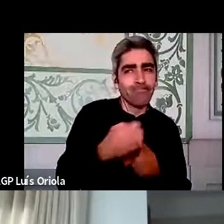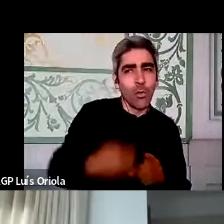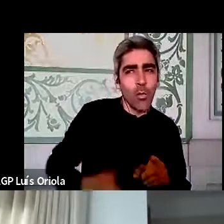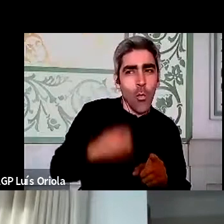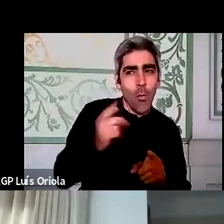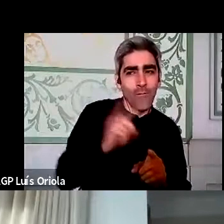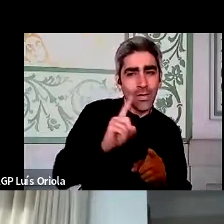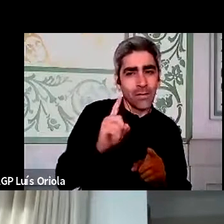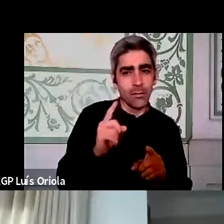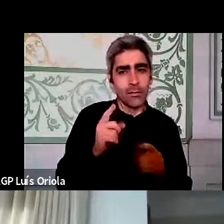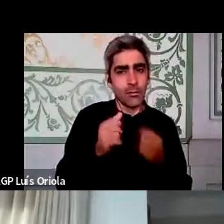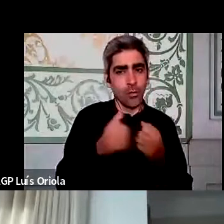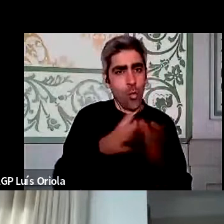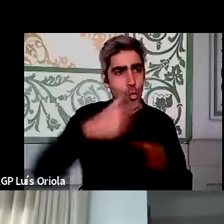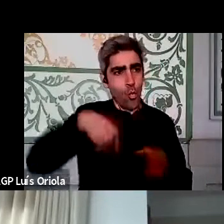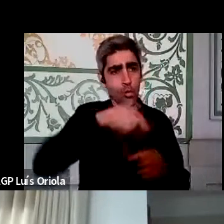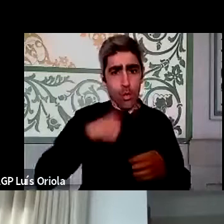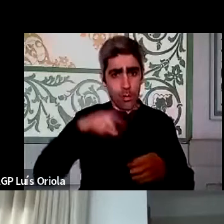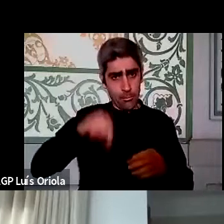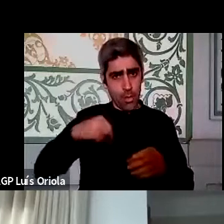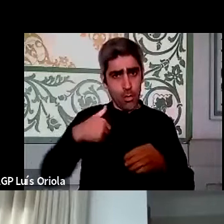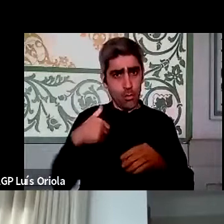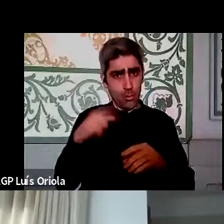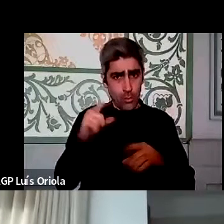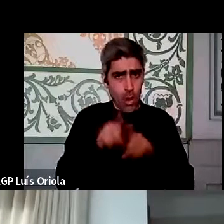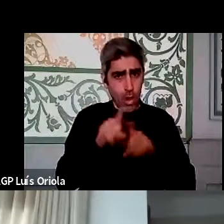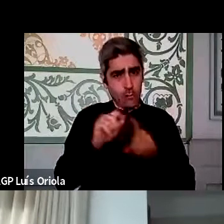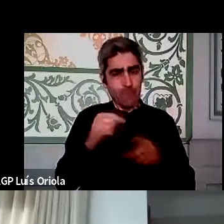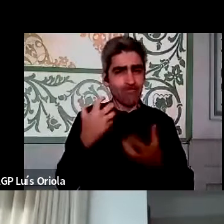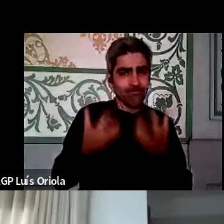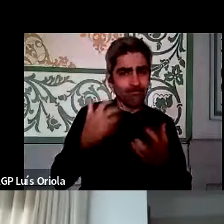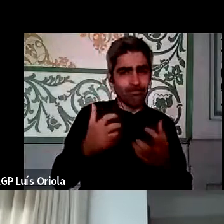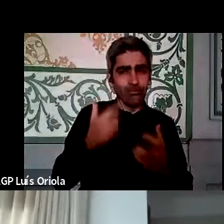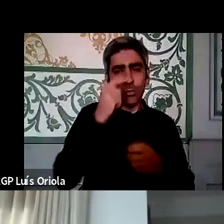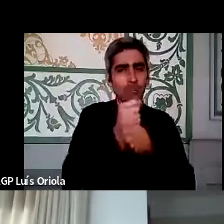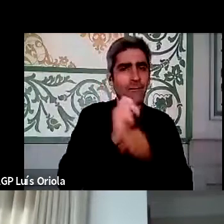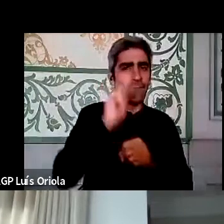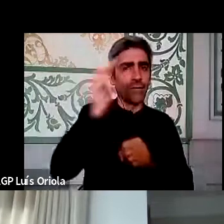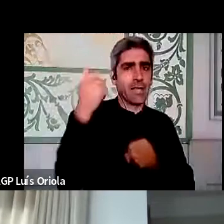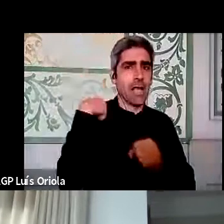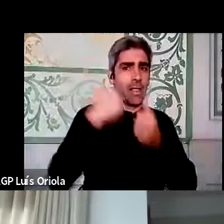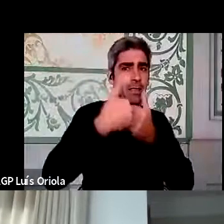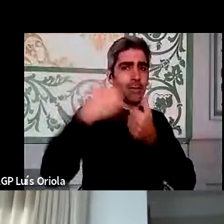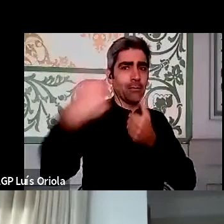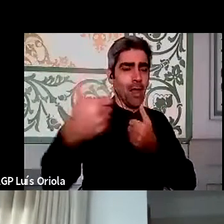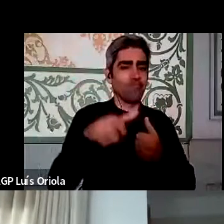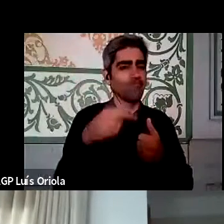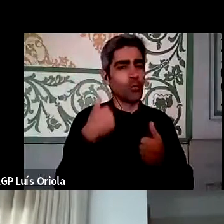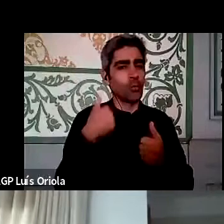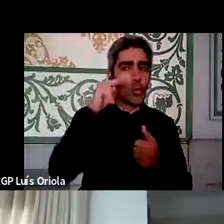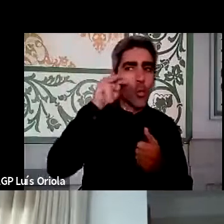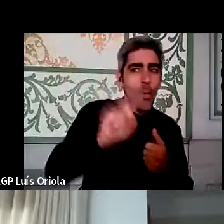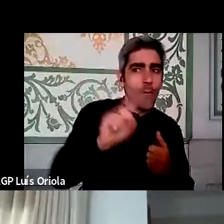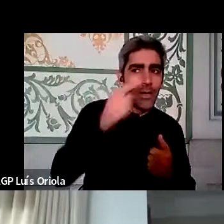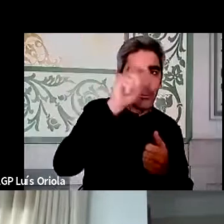excluo sobre esse assunto, de estar a ter pessoas em teletrabalho nos fazia, esta coisa de nós não vermos as pessoas,